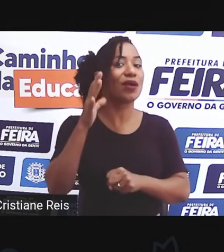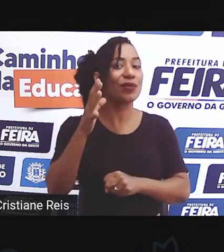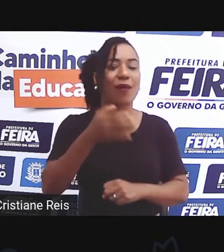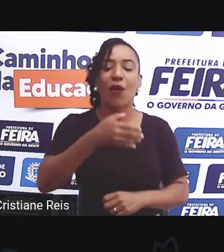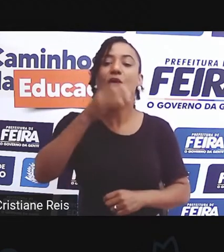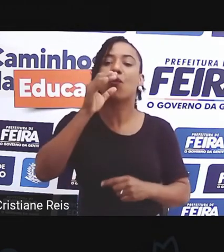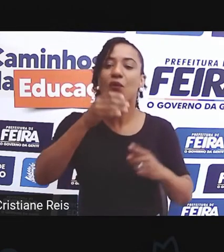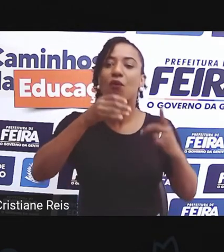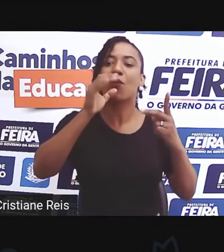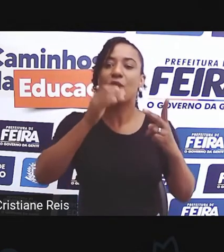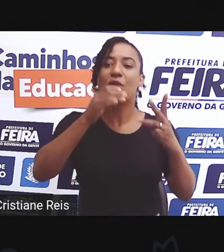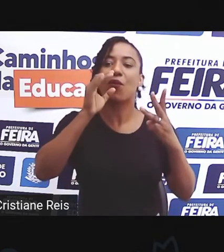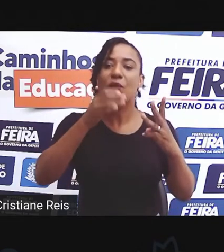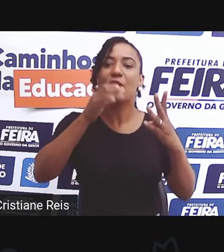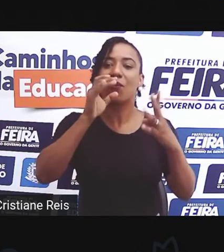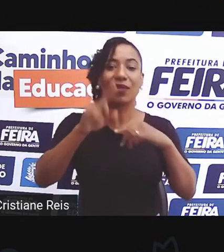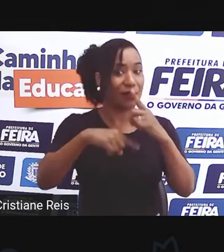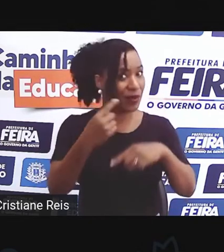combinado.